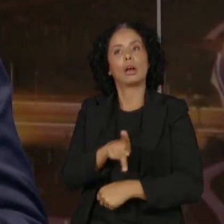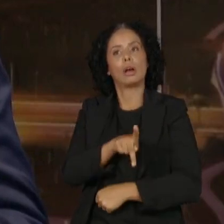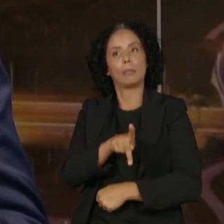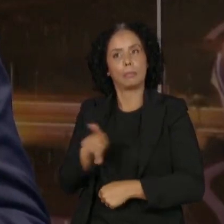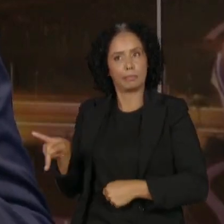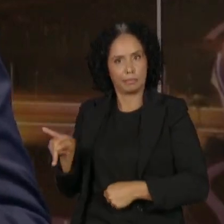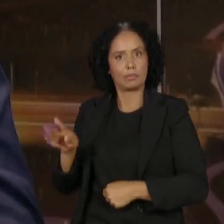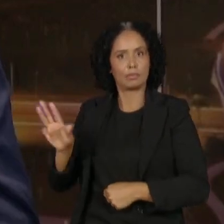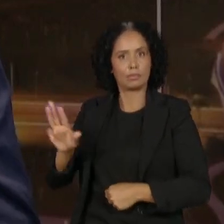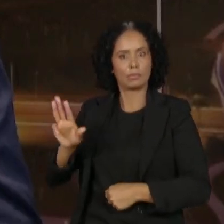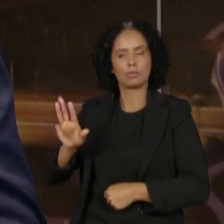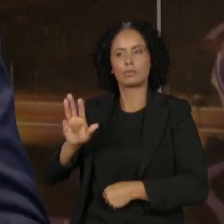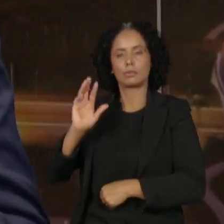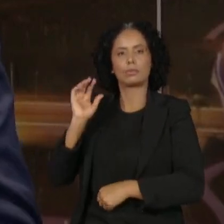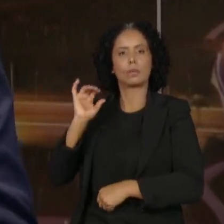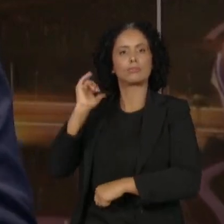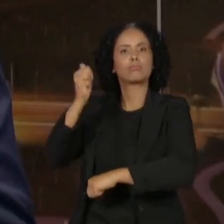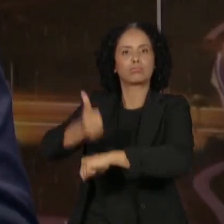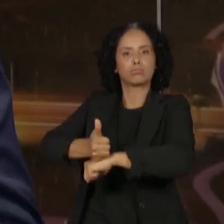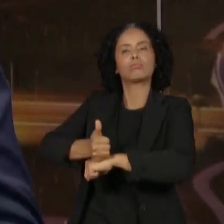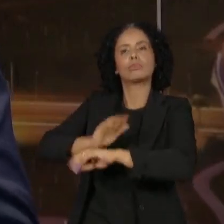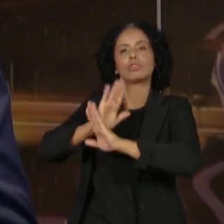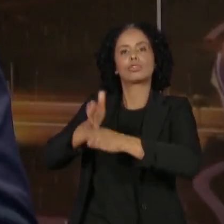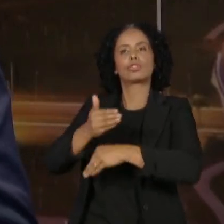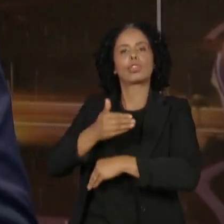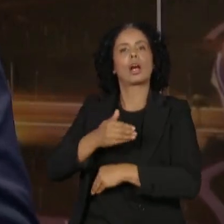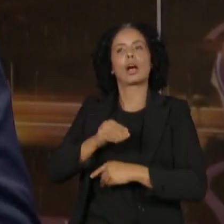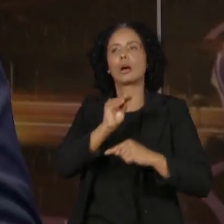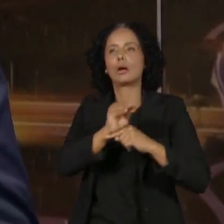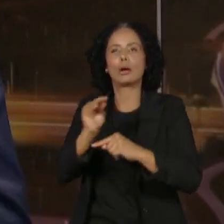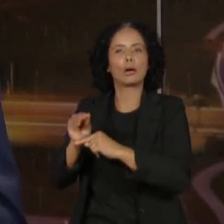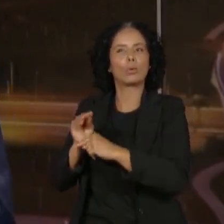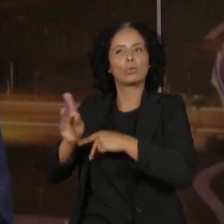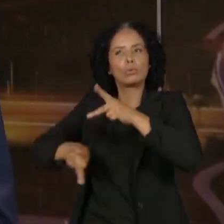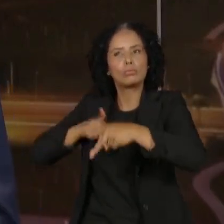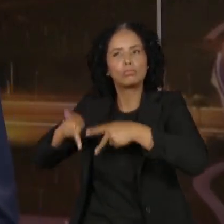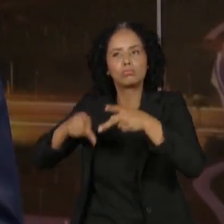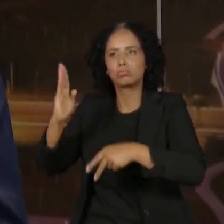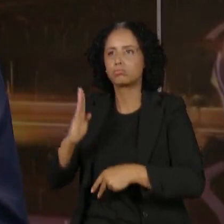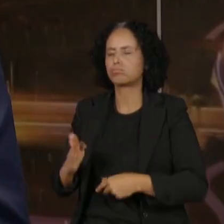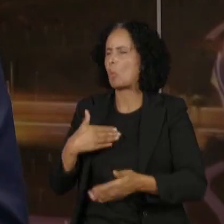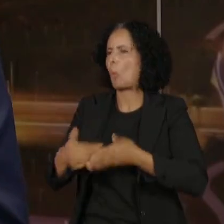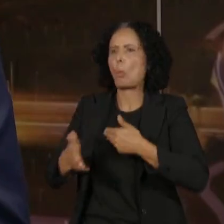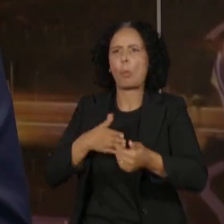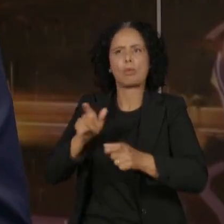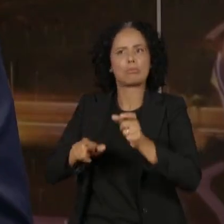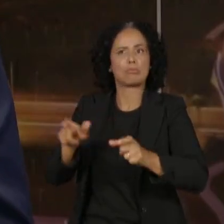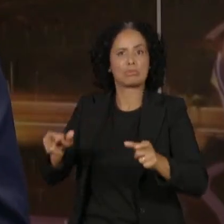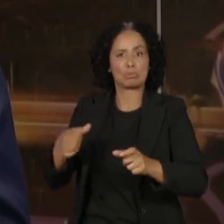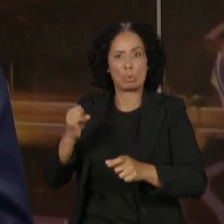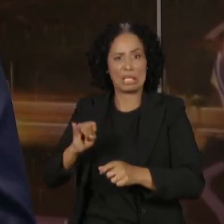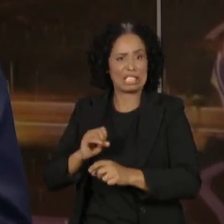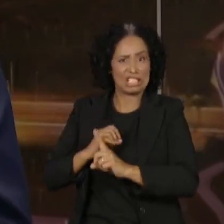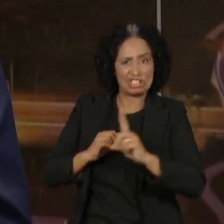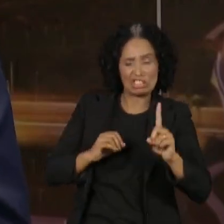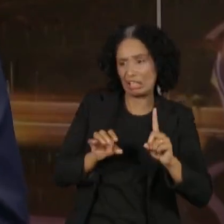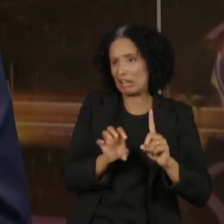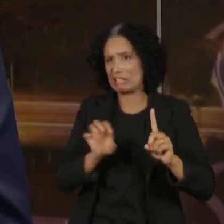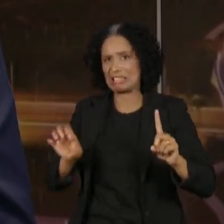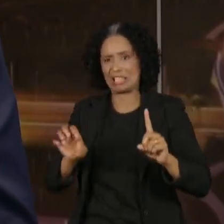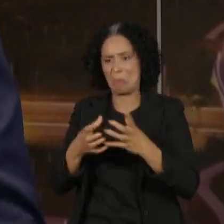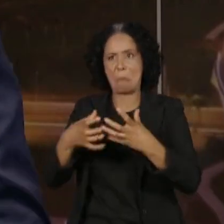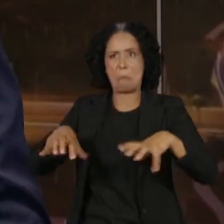ele governará para todos e todas brasileiros e brasileiras. Portanto, não haverá essa